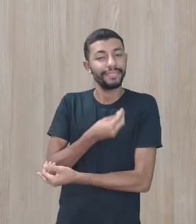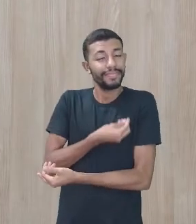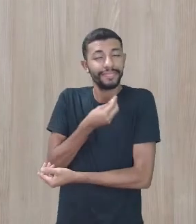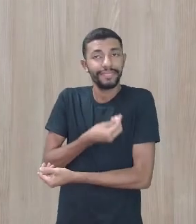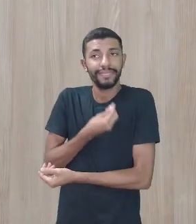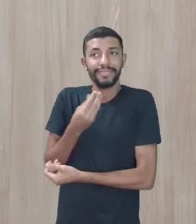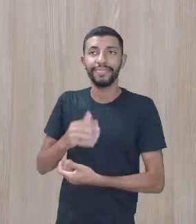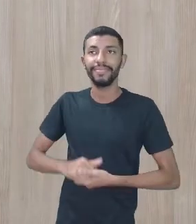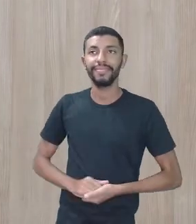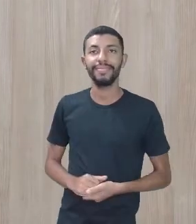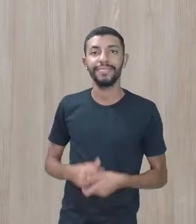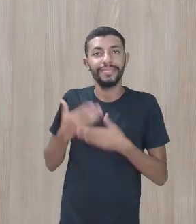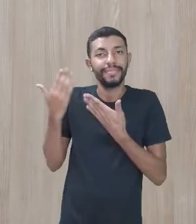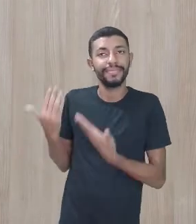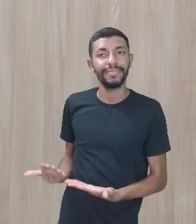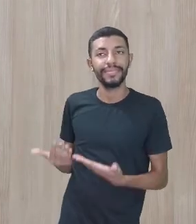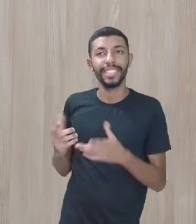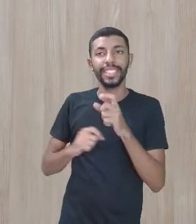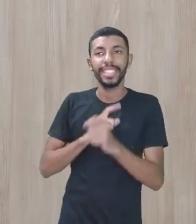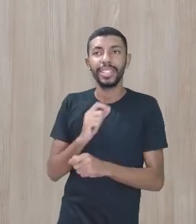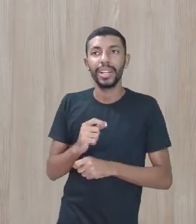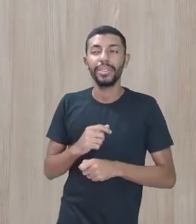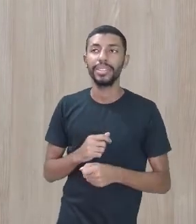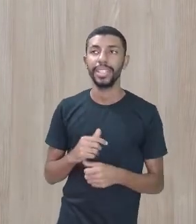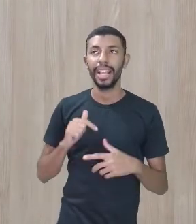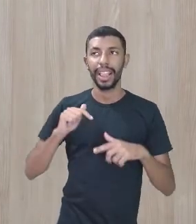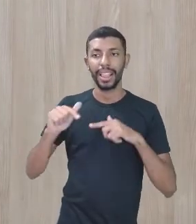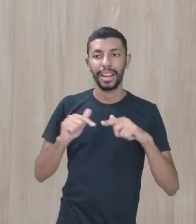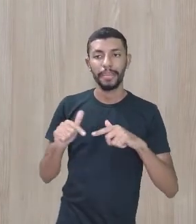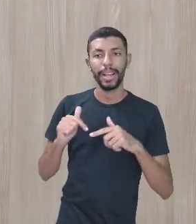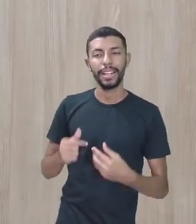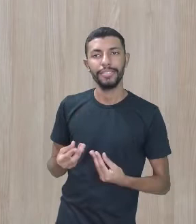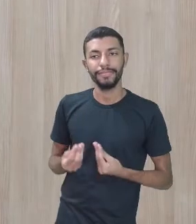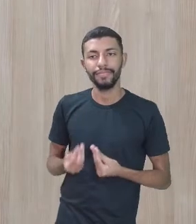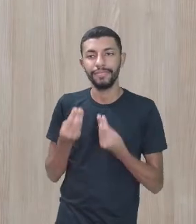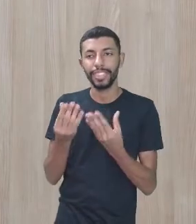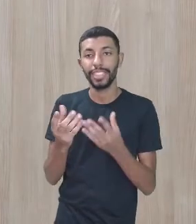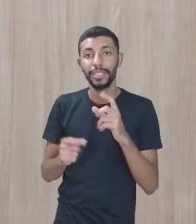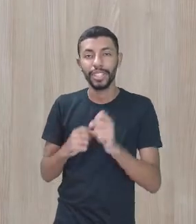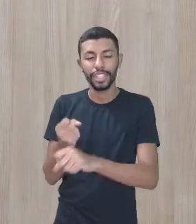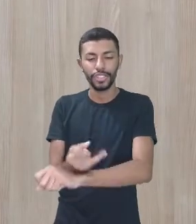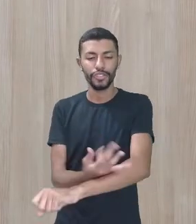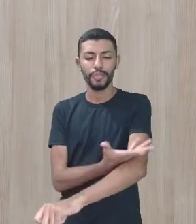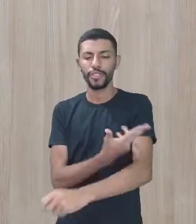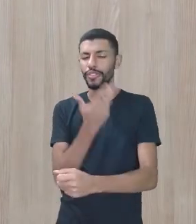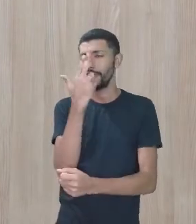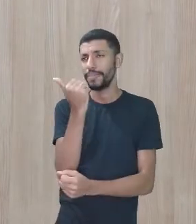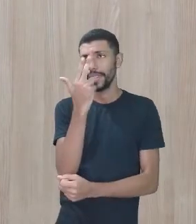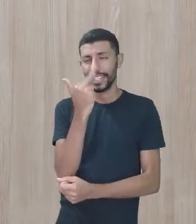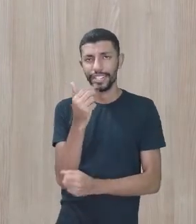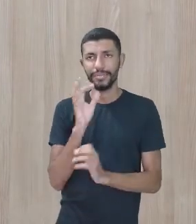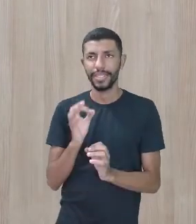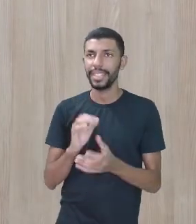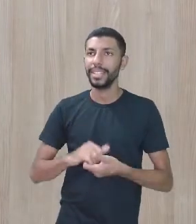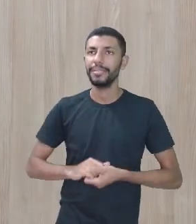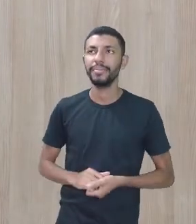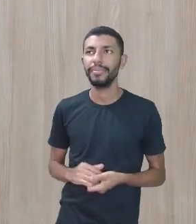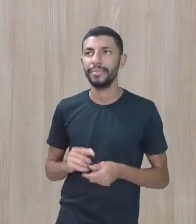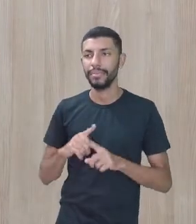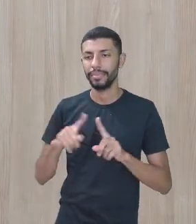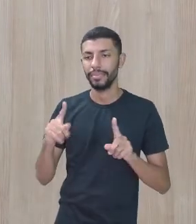Isso é você estar trabalhando, oferecendo as mesmas emoções. Agora,